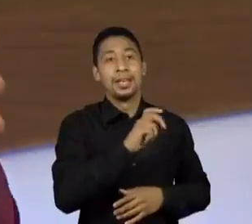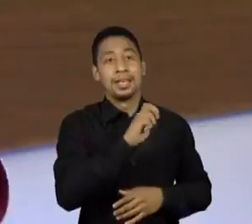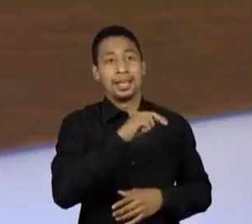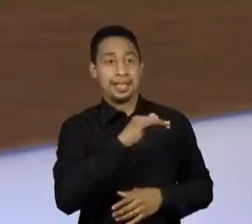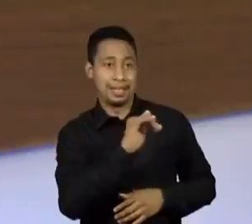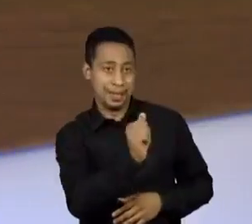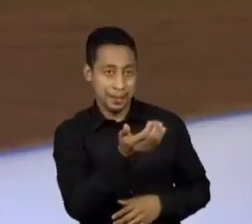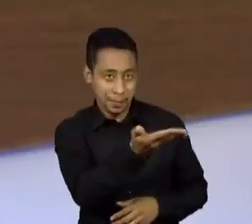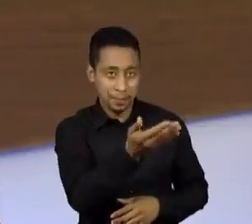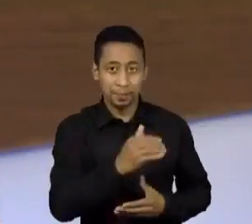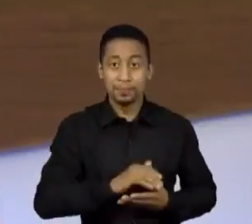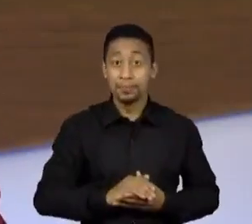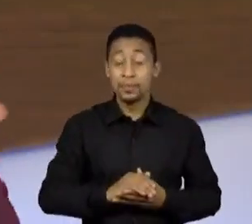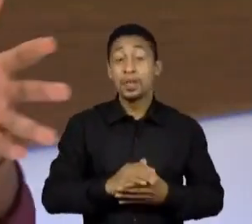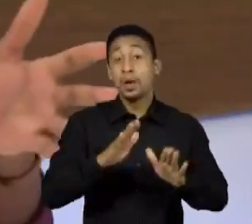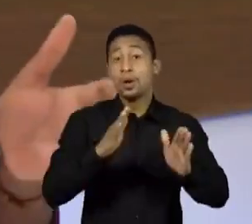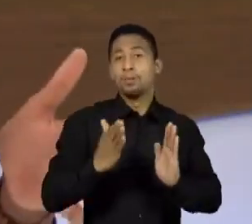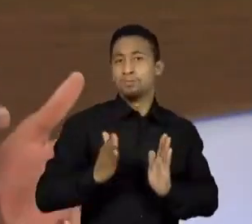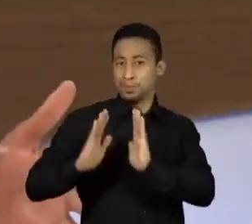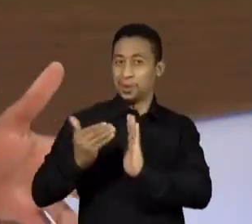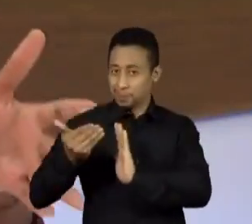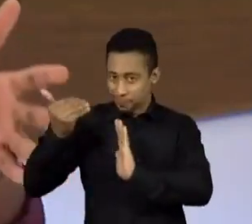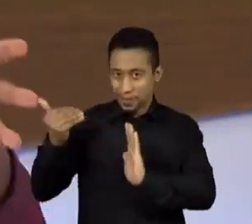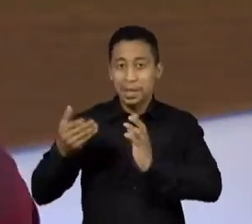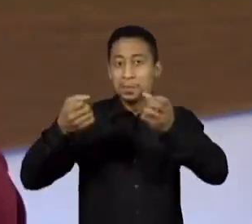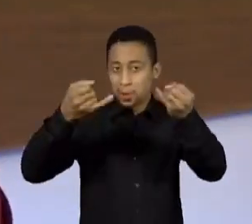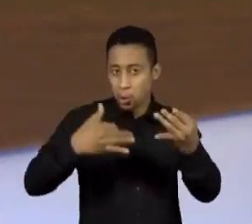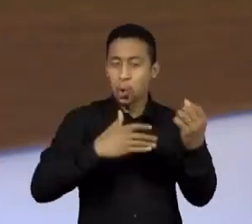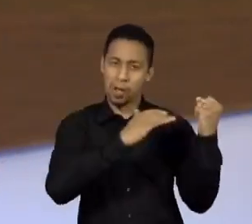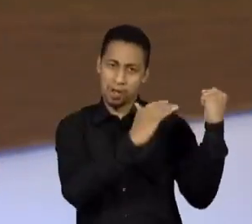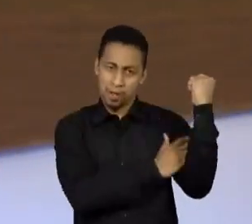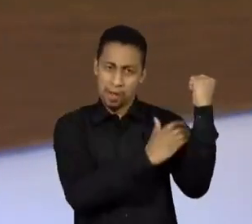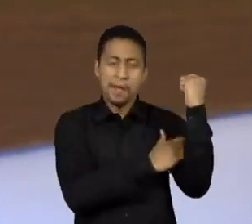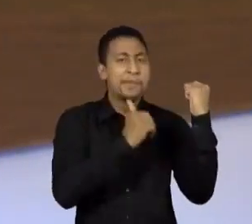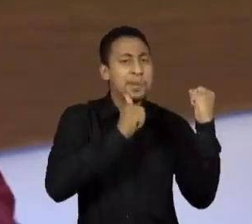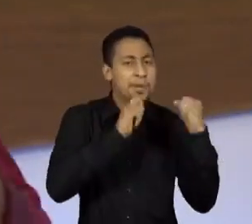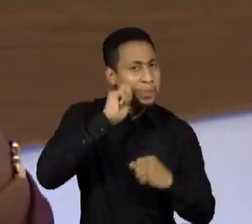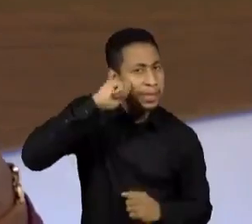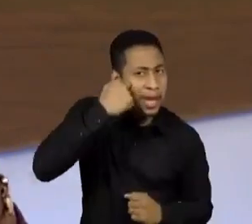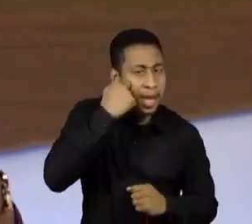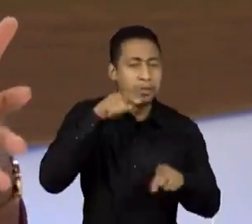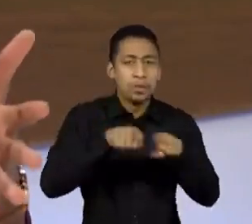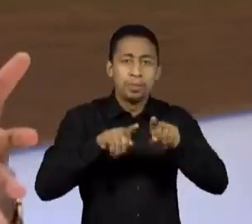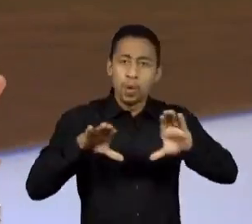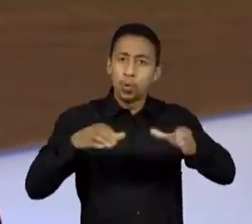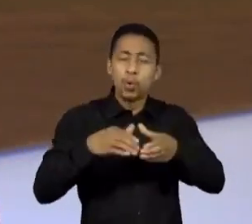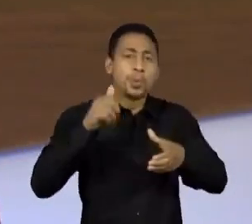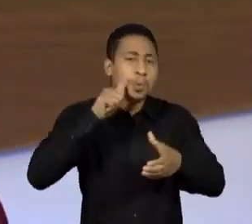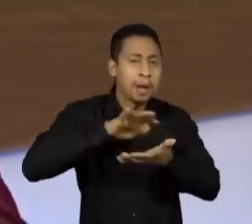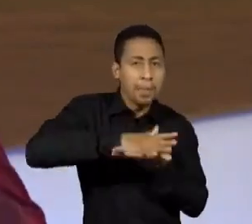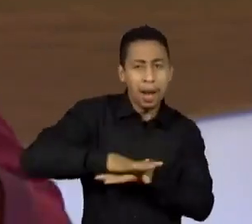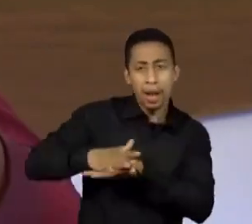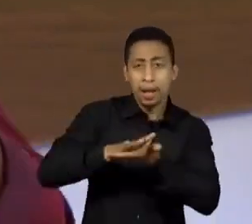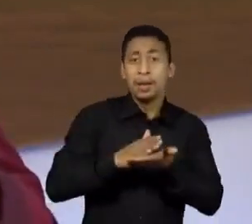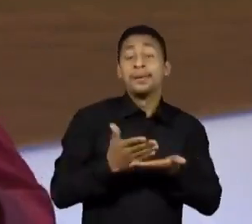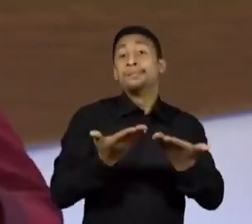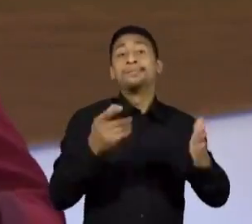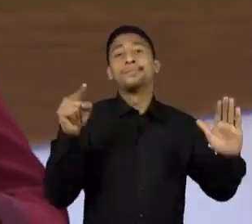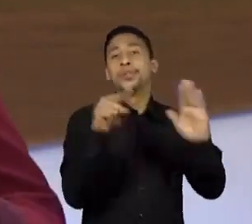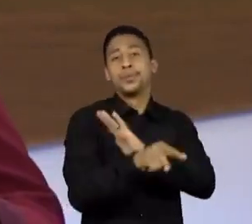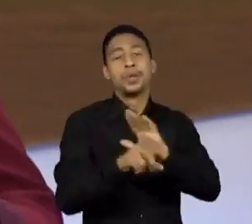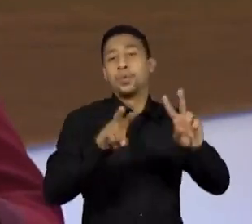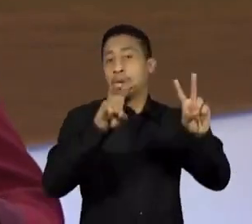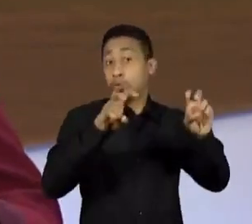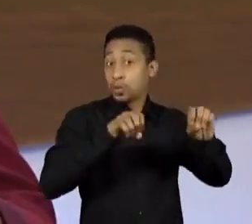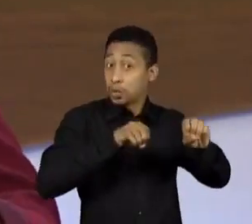Bom, a Cláudia no bloco passado falou da questão do feminismo negro, trouxe a questão das sambistas e eu queria trazer um outro recorte da questão da